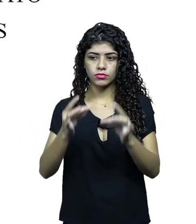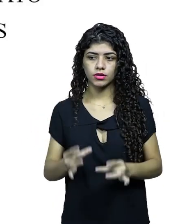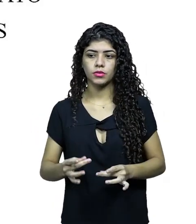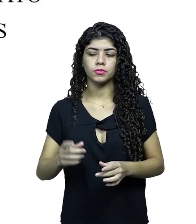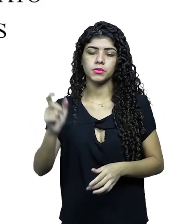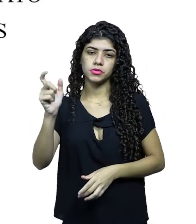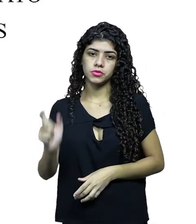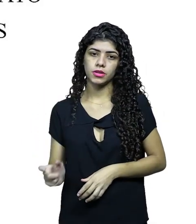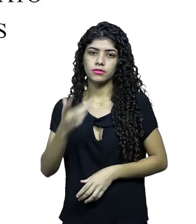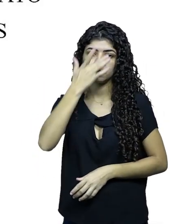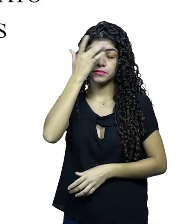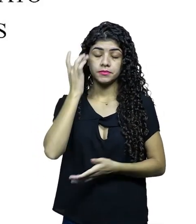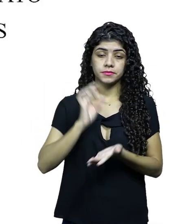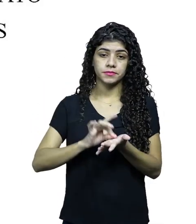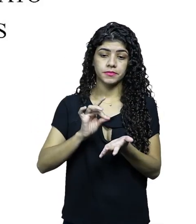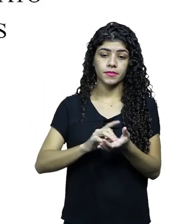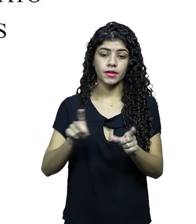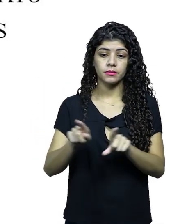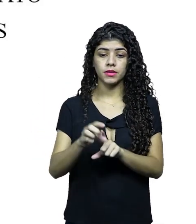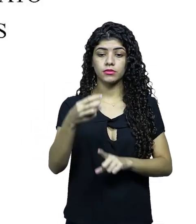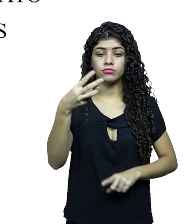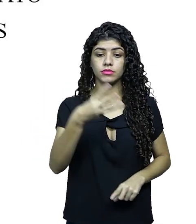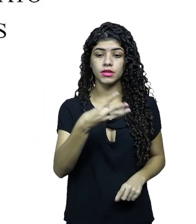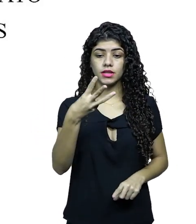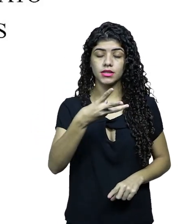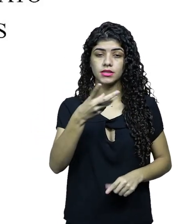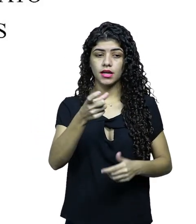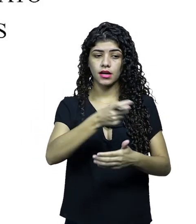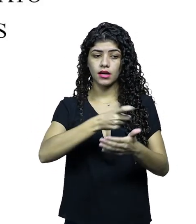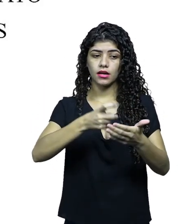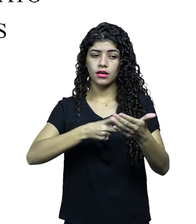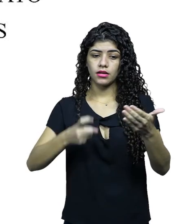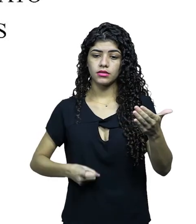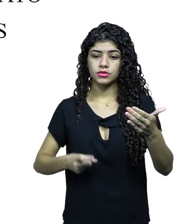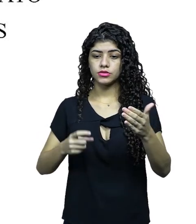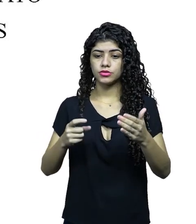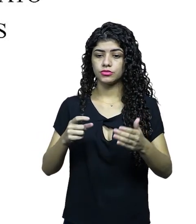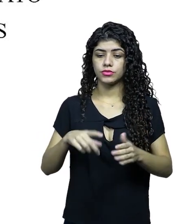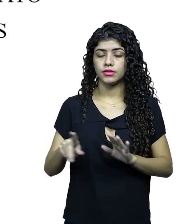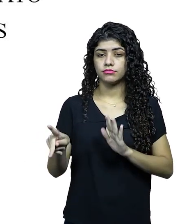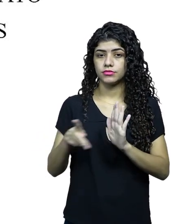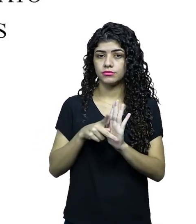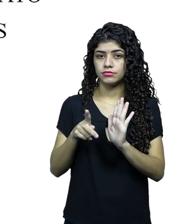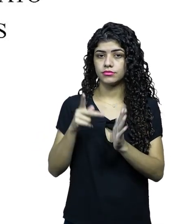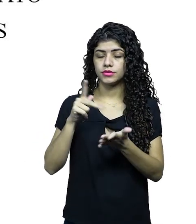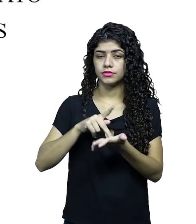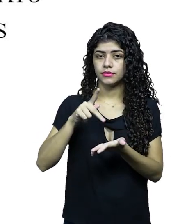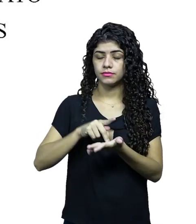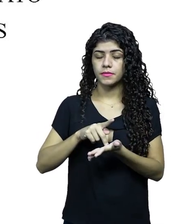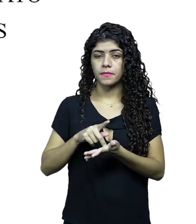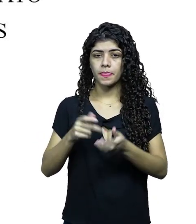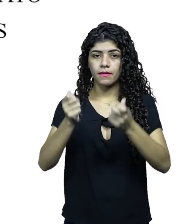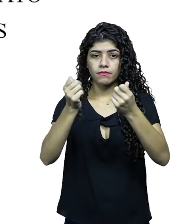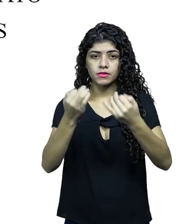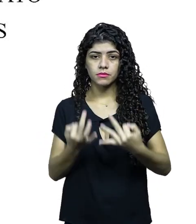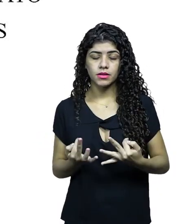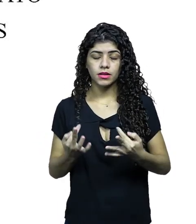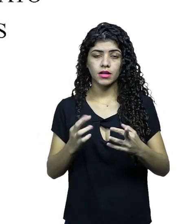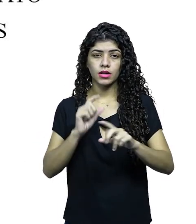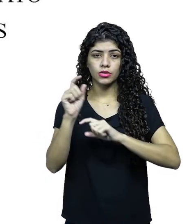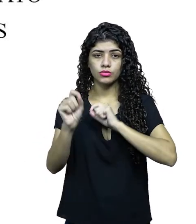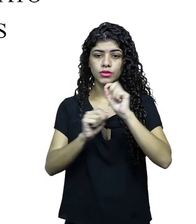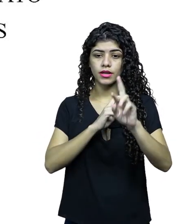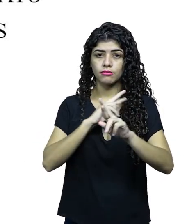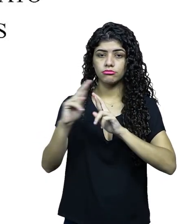personagens reais, tá? E no item 3, o arranjo original. O é o arranjo original? Aqui a gente já vai falar de